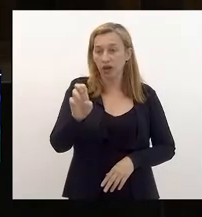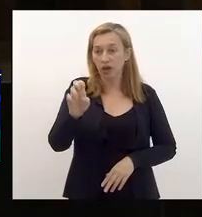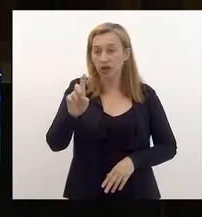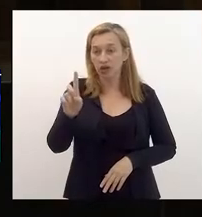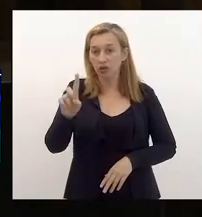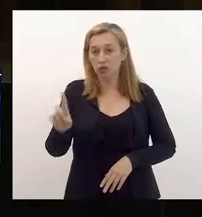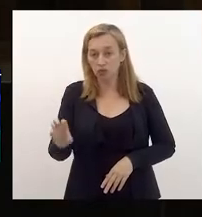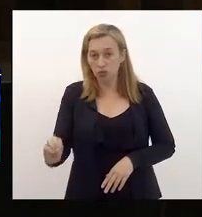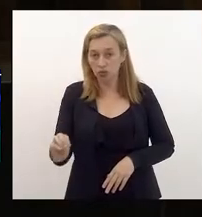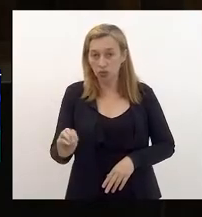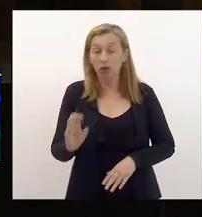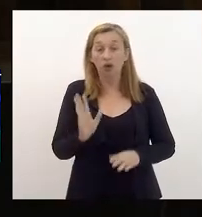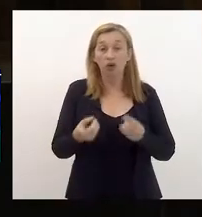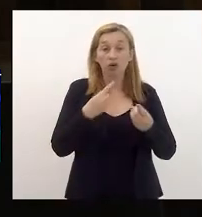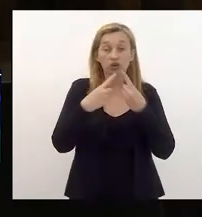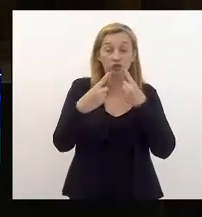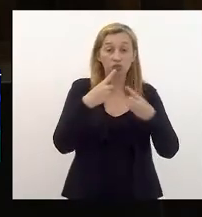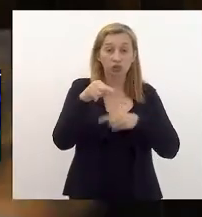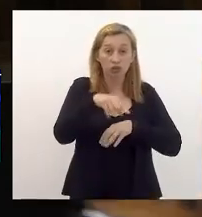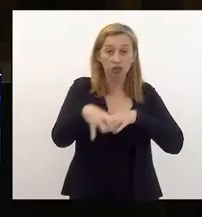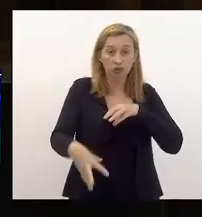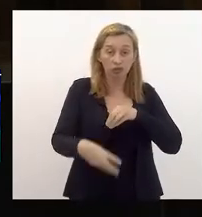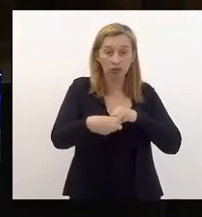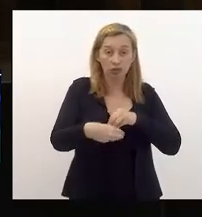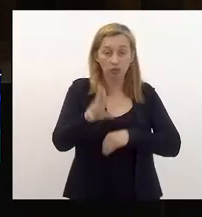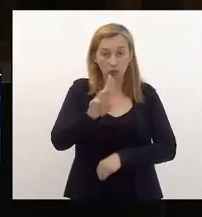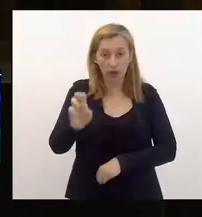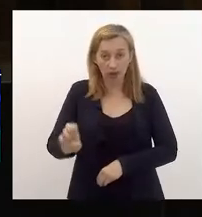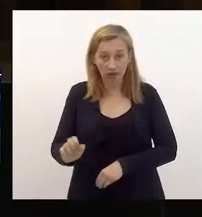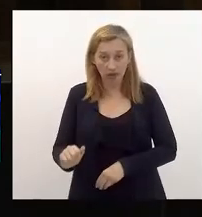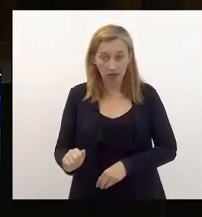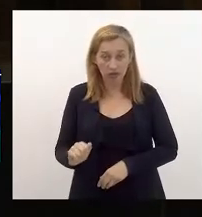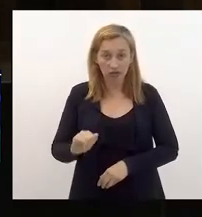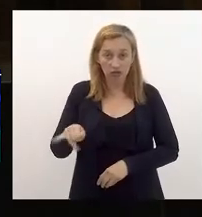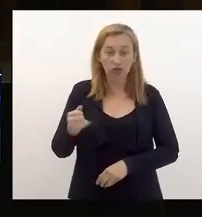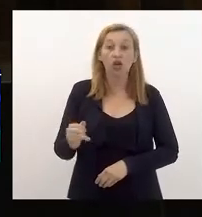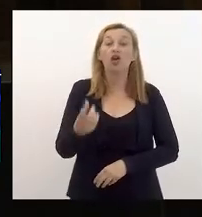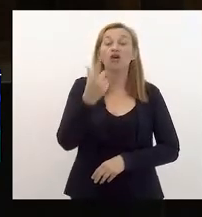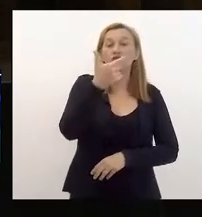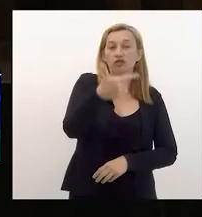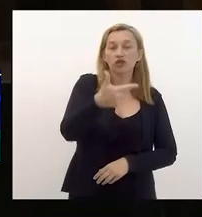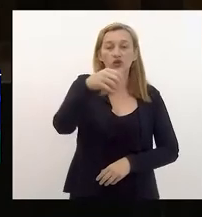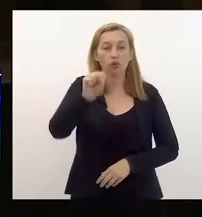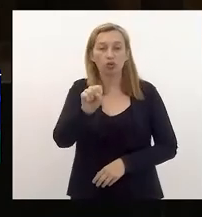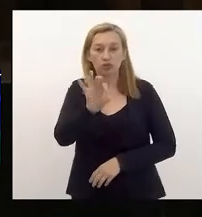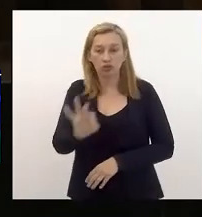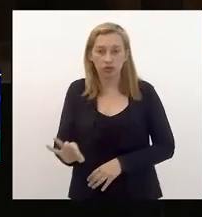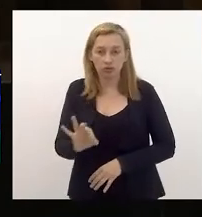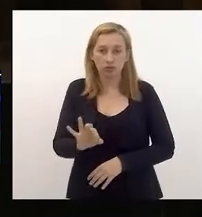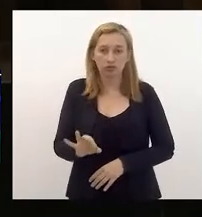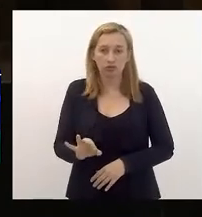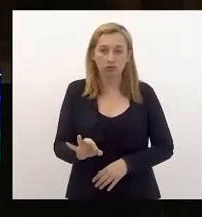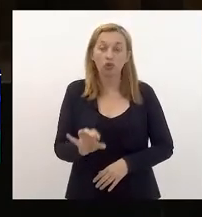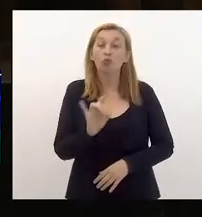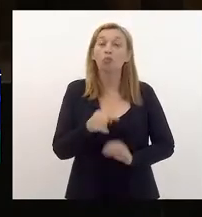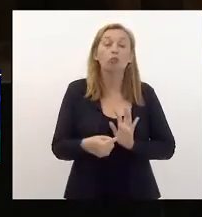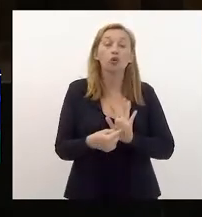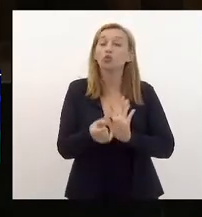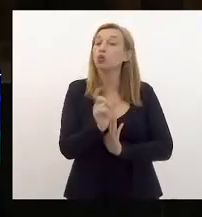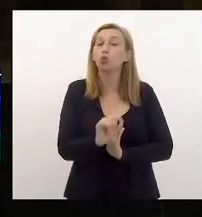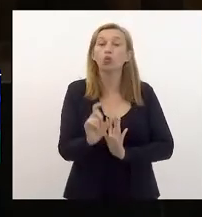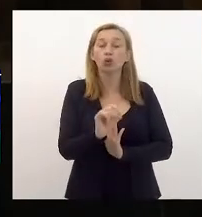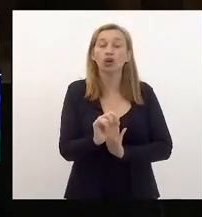que agora está em debate aqui a sua incorporação pelo ERJ, tinha uma redução de 28%. Isso mostra